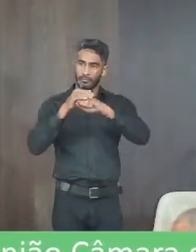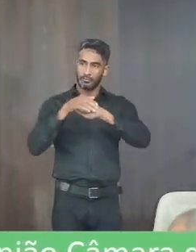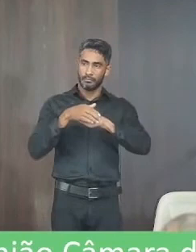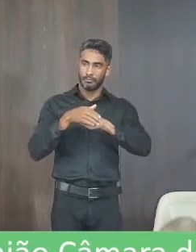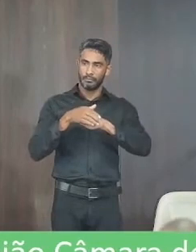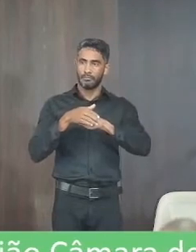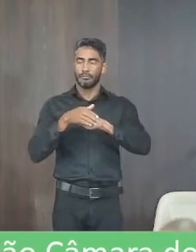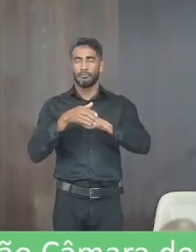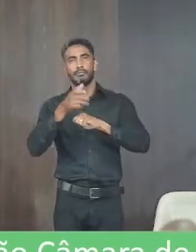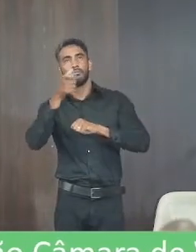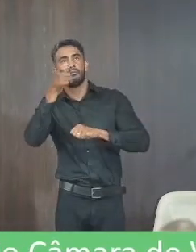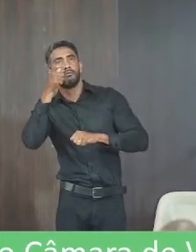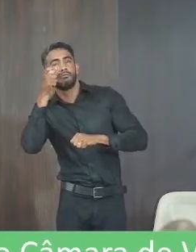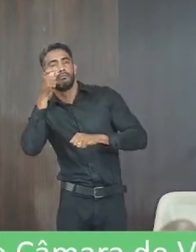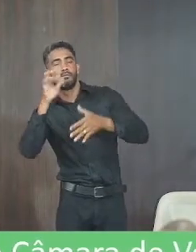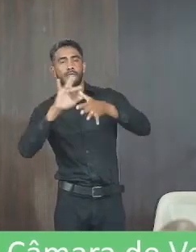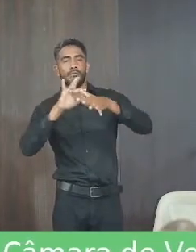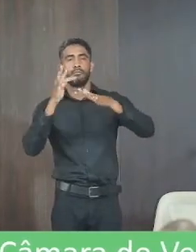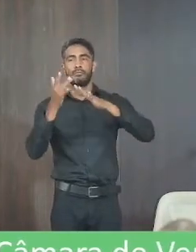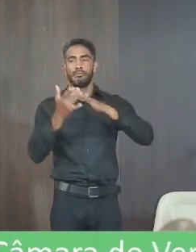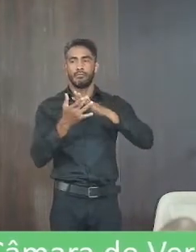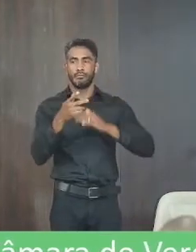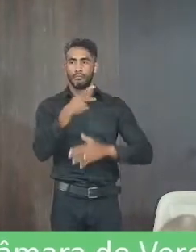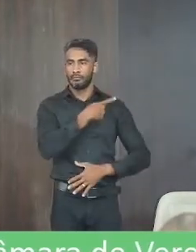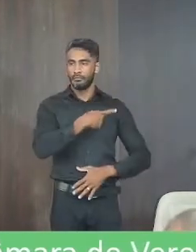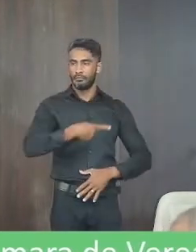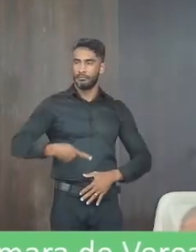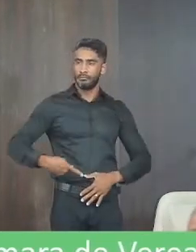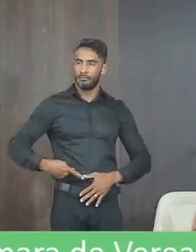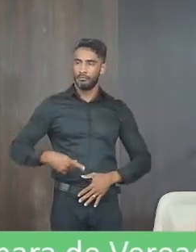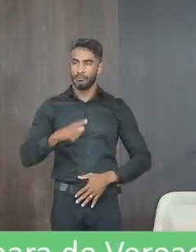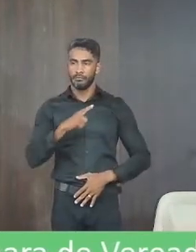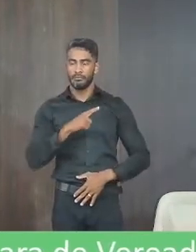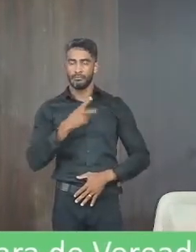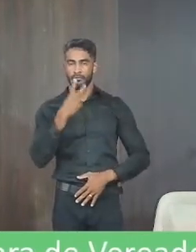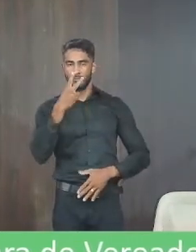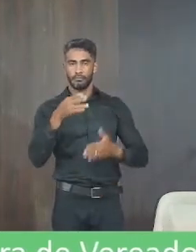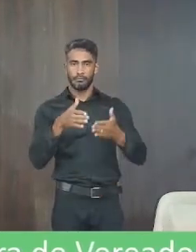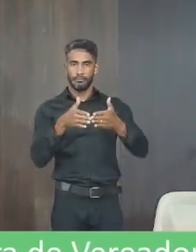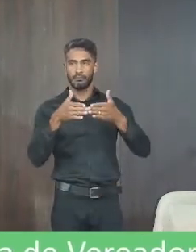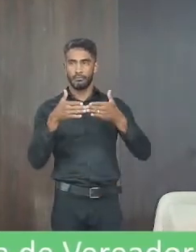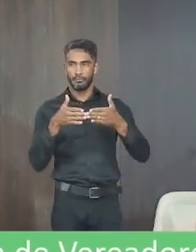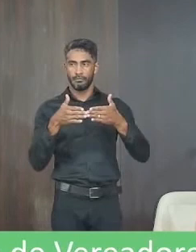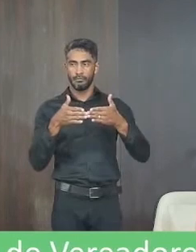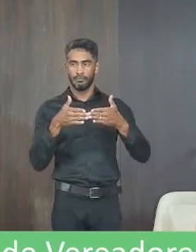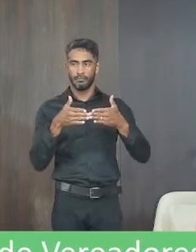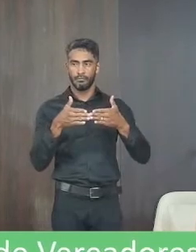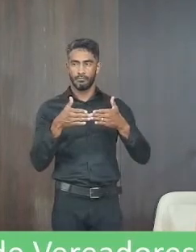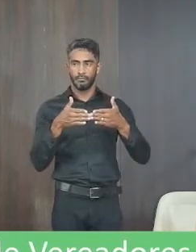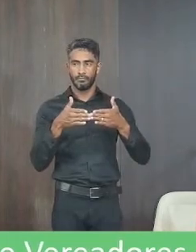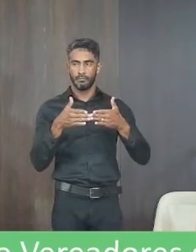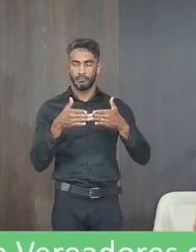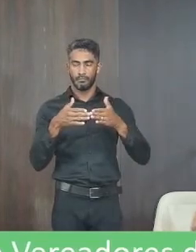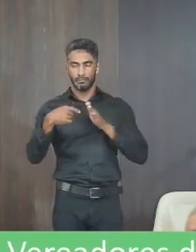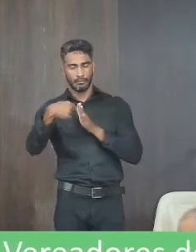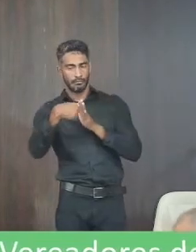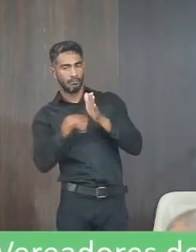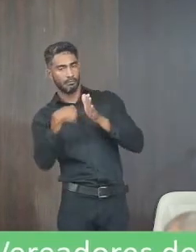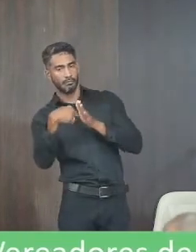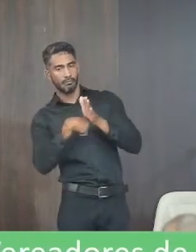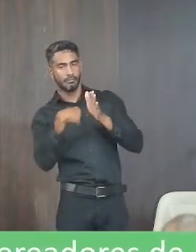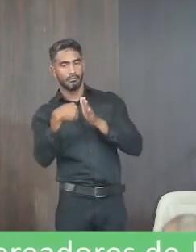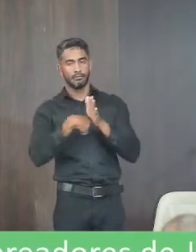a todos que assistem pelas redes sociais presidente eu tenho dois requerimentos eu fui procurado